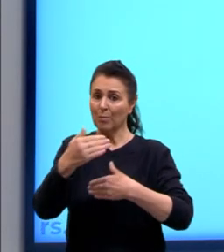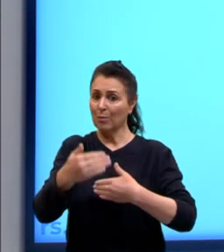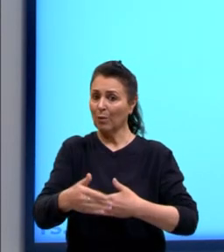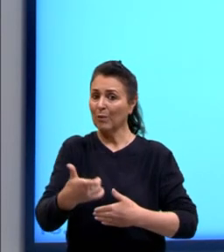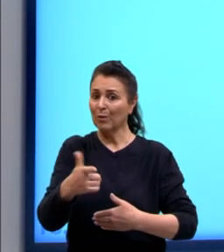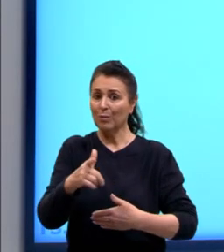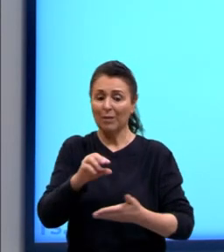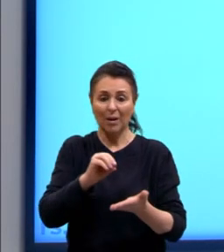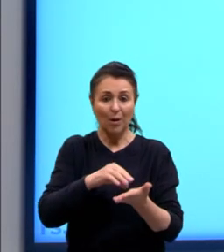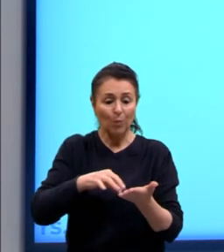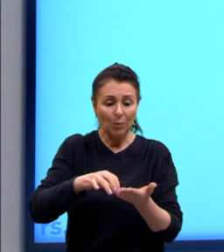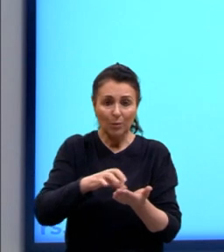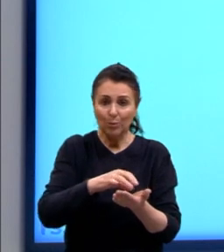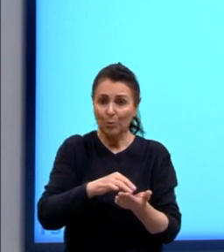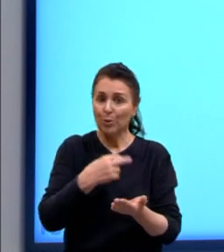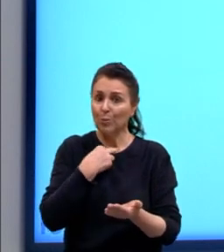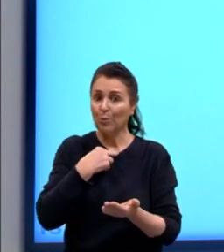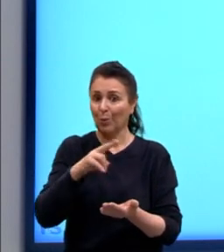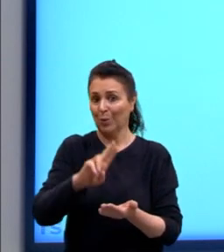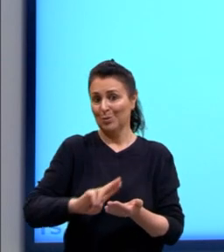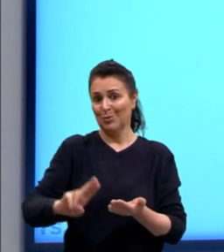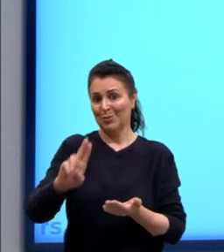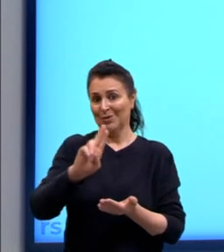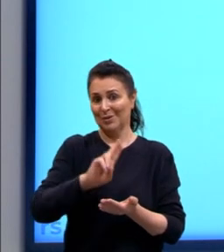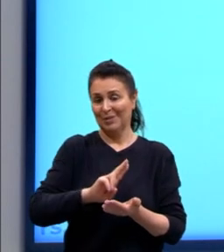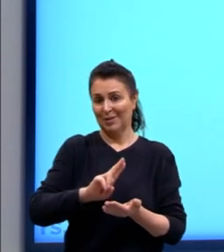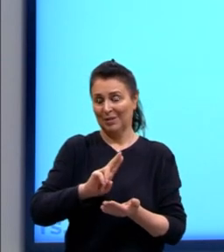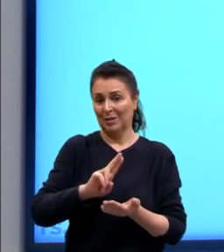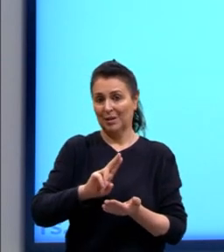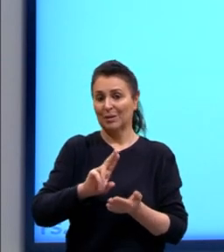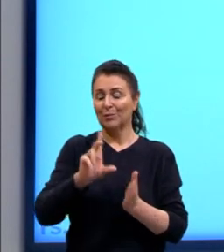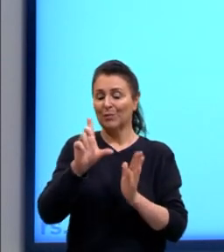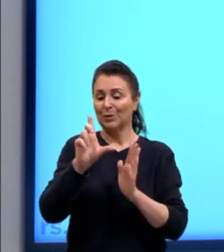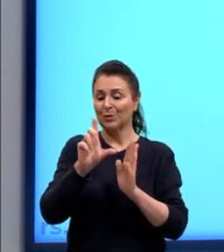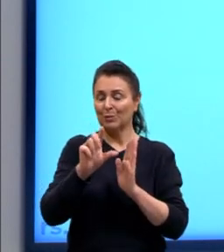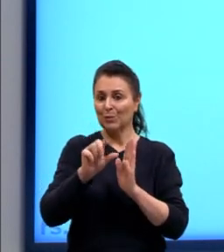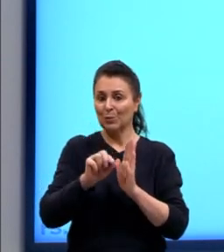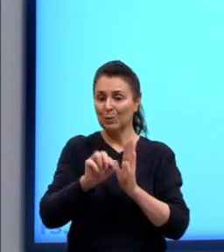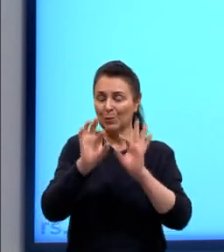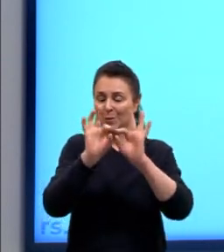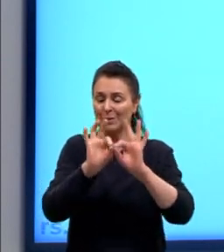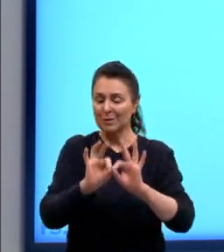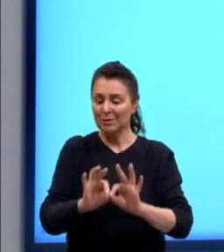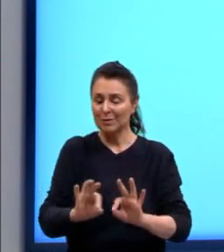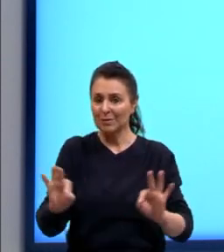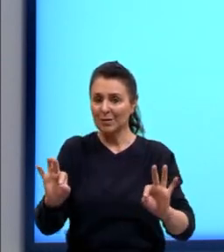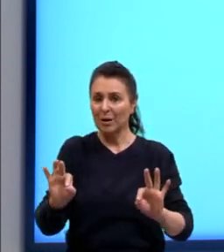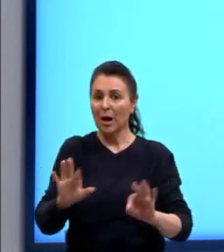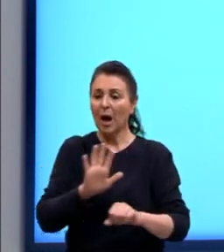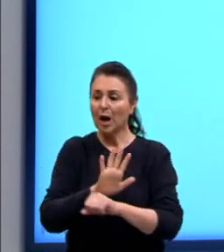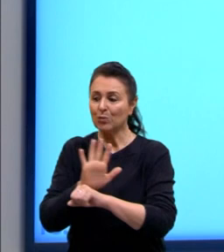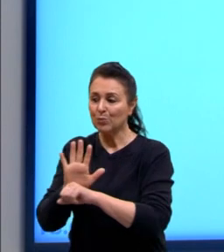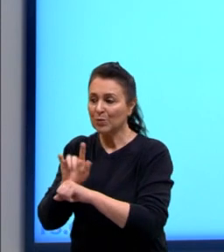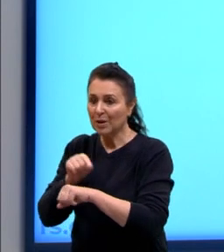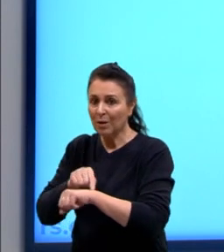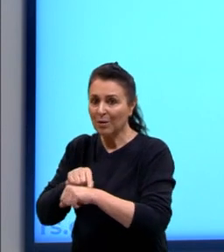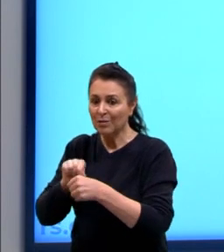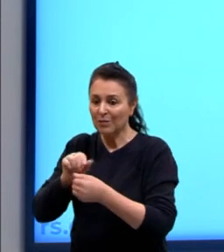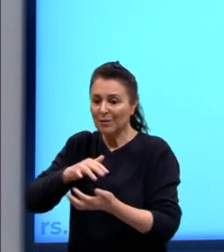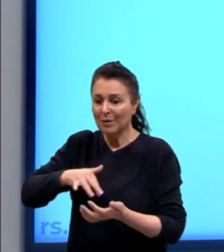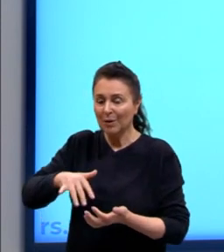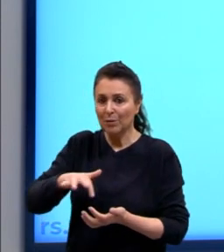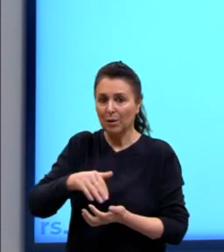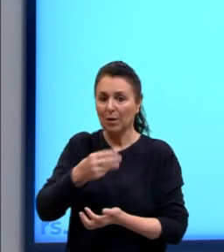calculadora para utilizar. Então, o máximo que for simplificado auxilia no cálculo. Aqui nós teremos que